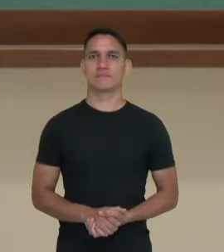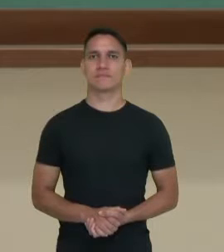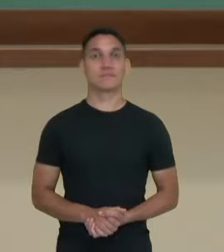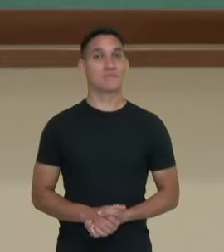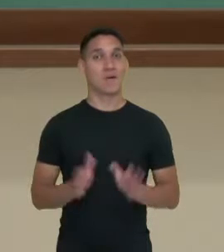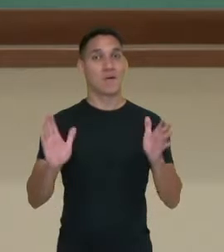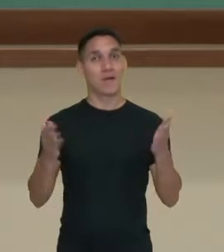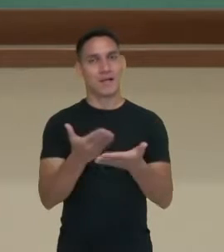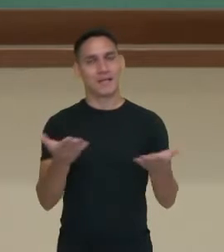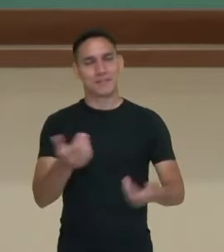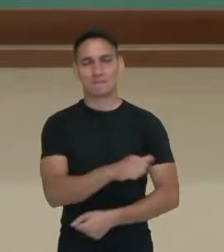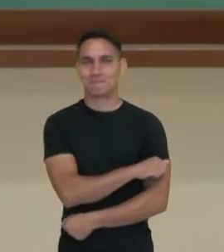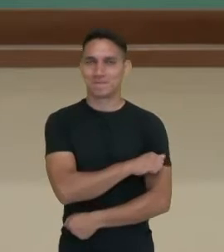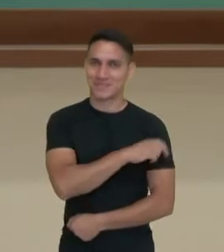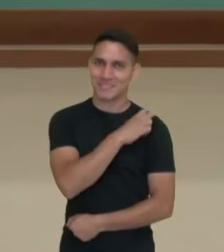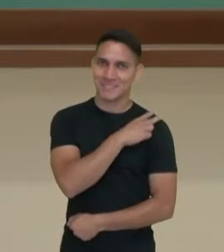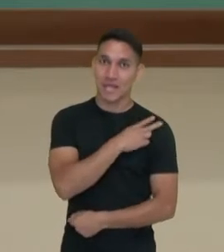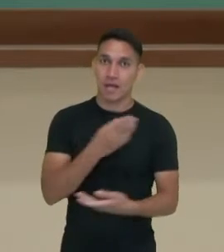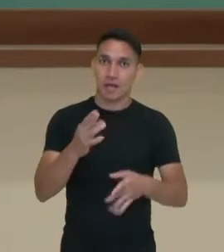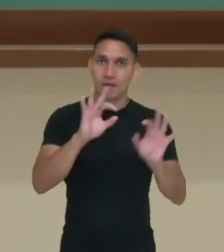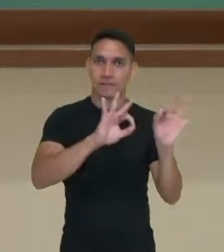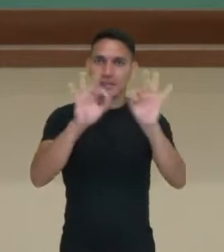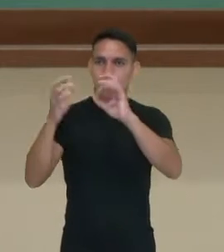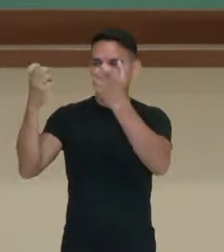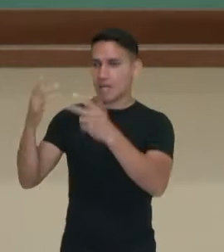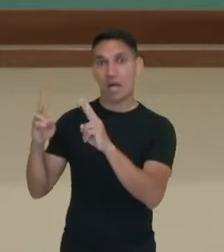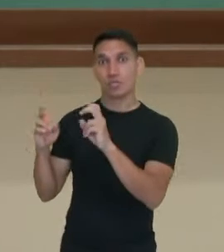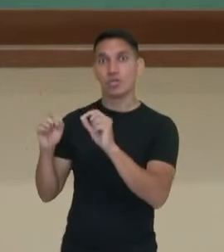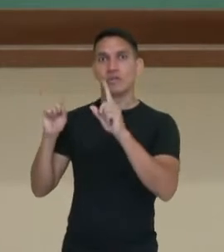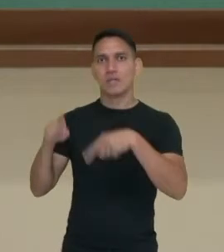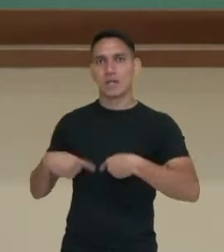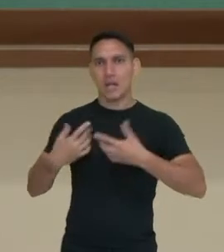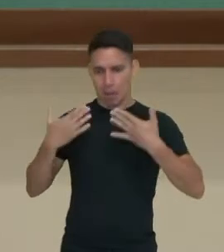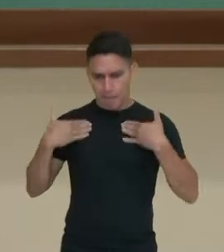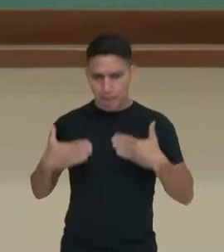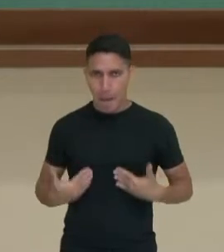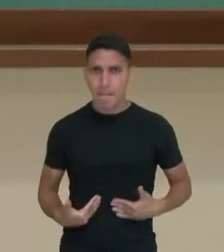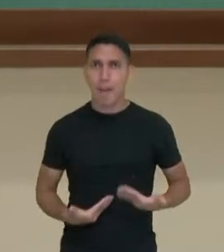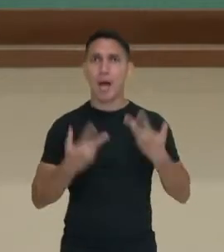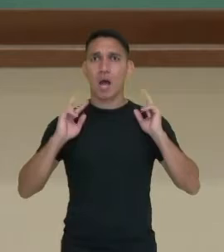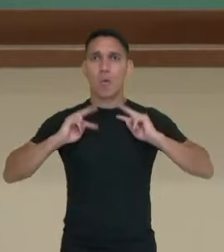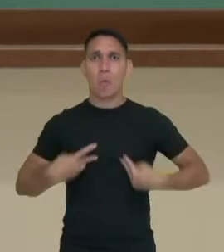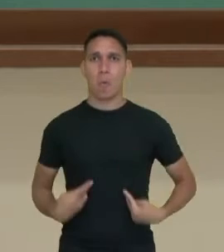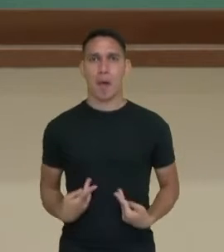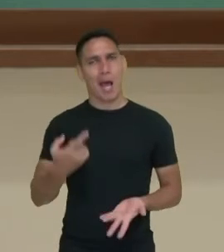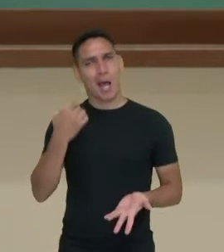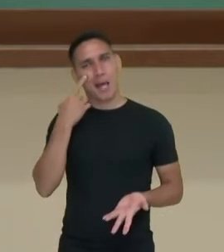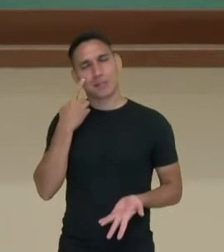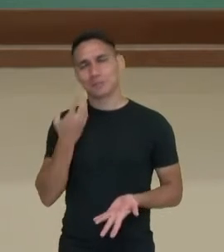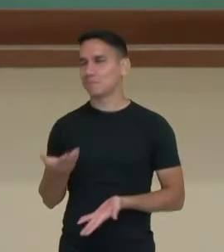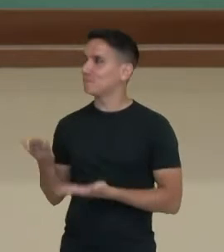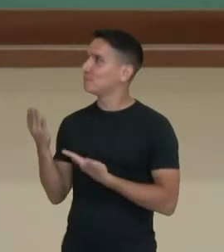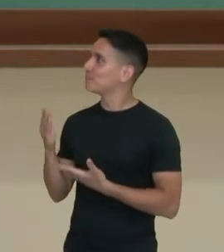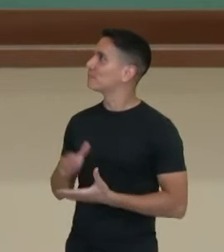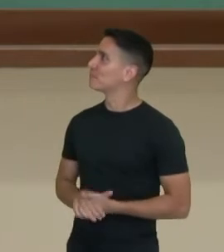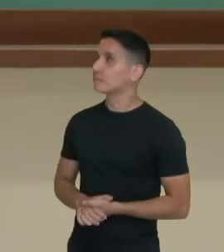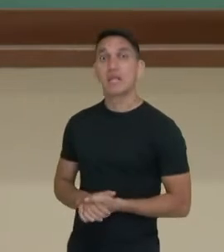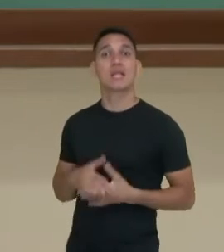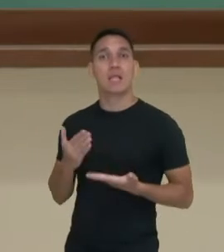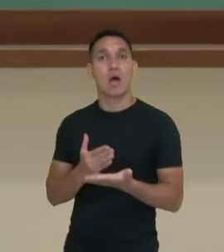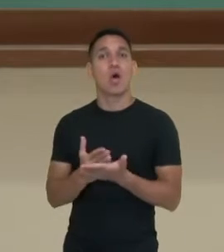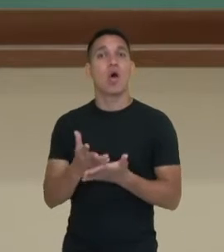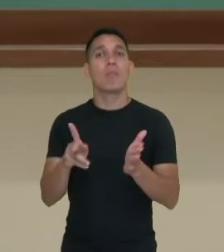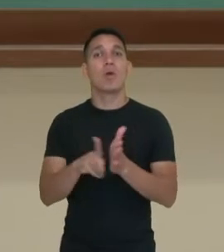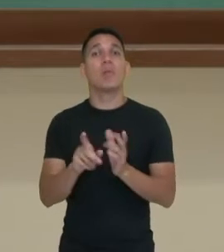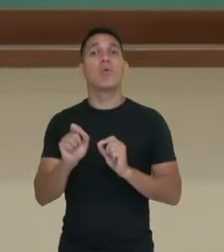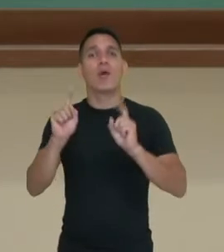Olá estudantes da segunda série, nesse vídeo vamos falar sobre anatomia e fisiologia humanas. Vamos lá? Então a gente vai começar